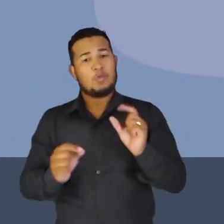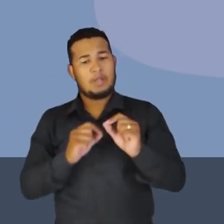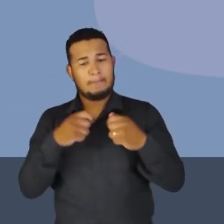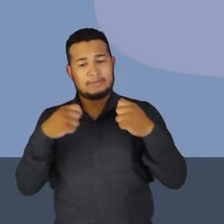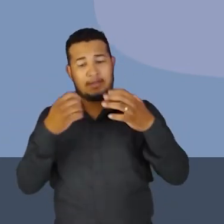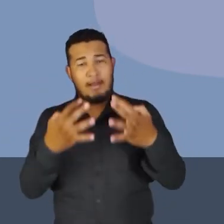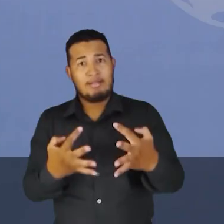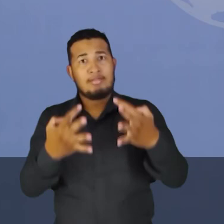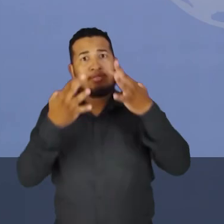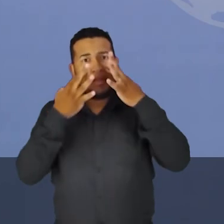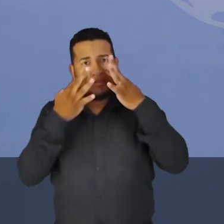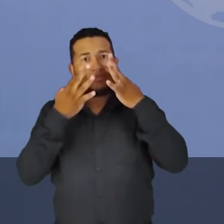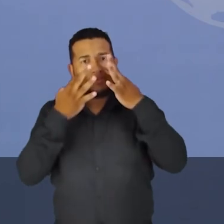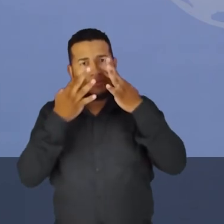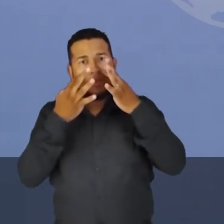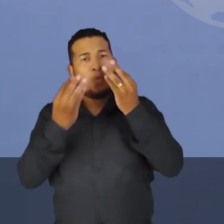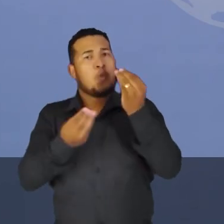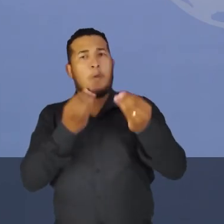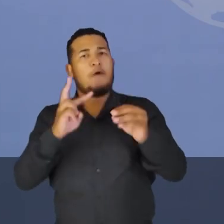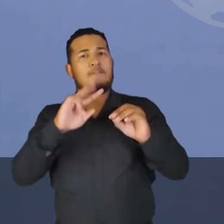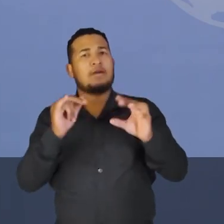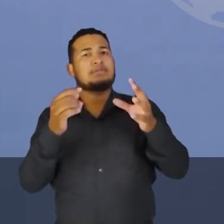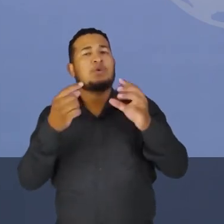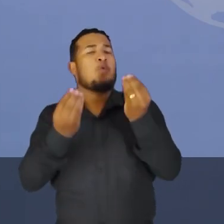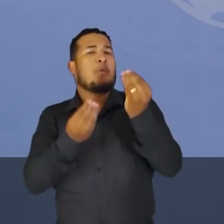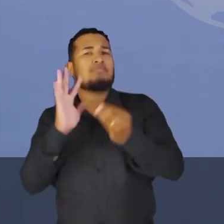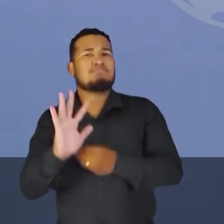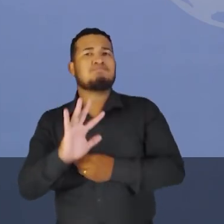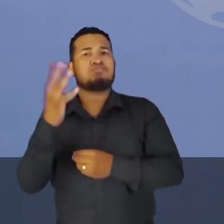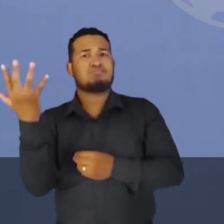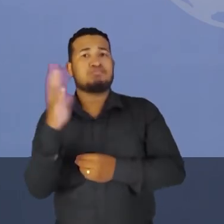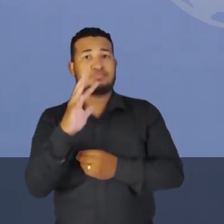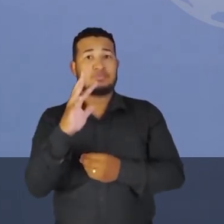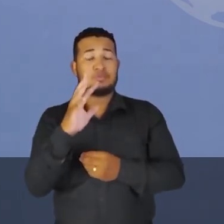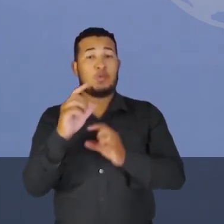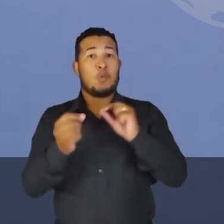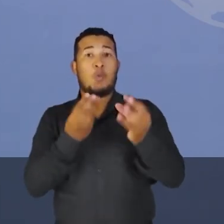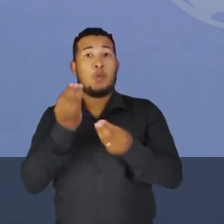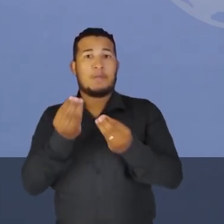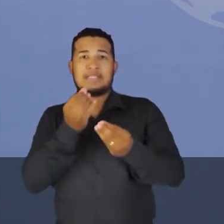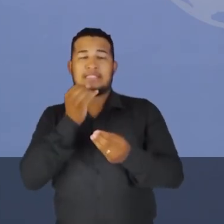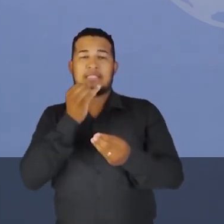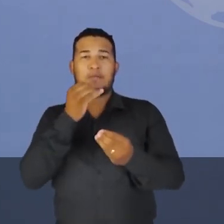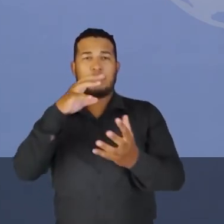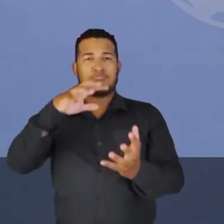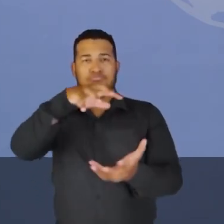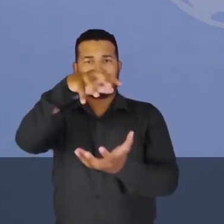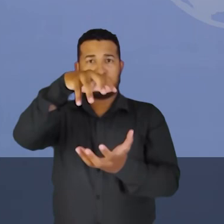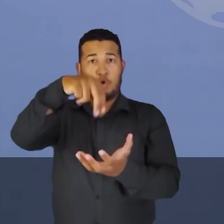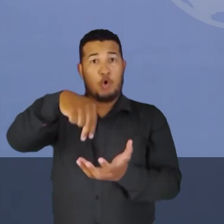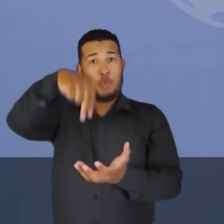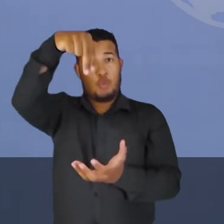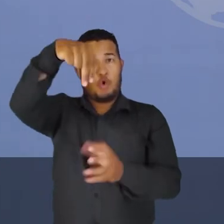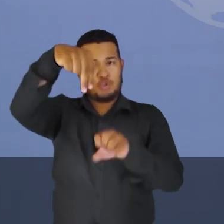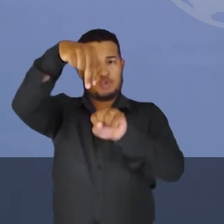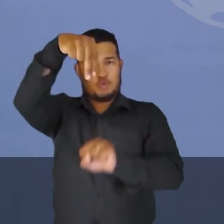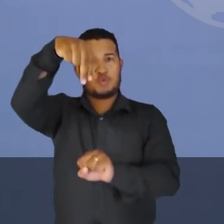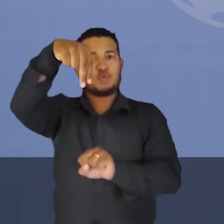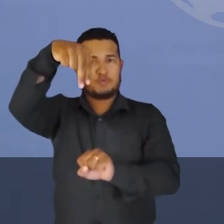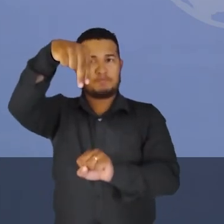fique atento para esse tipo de situação. O polo norte geográfico